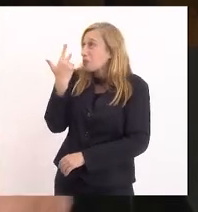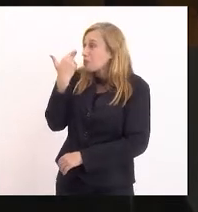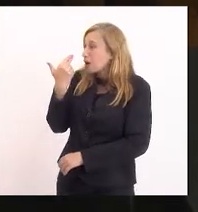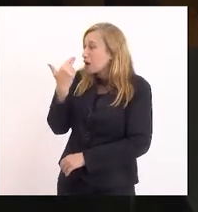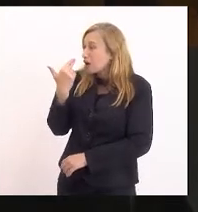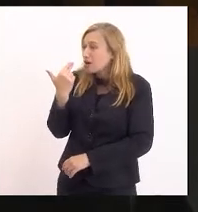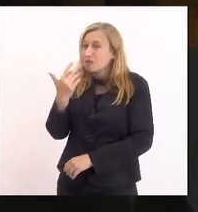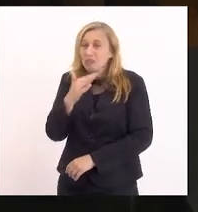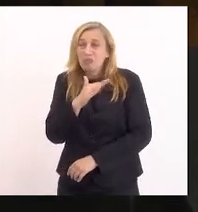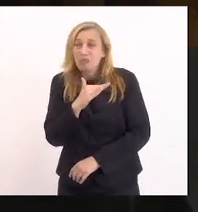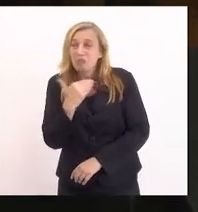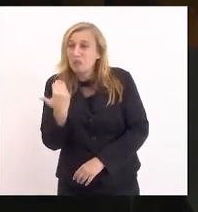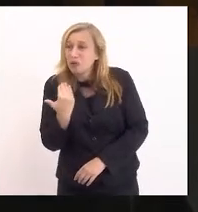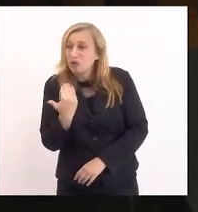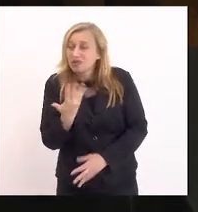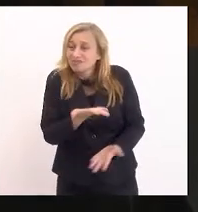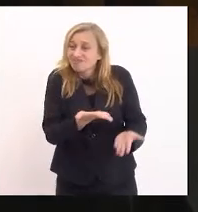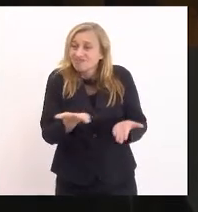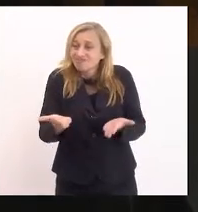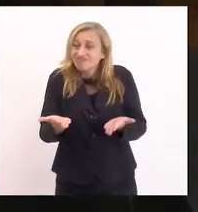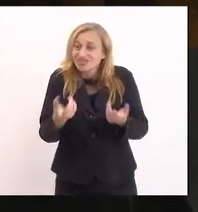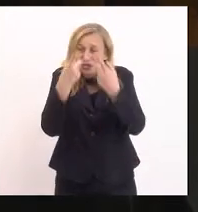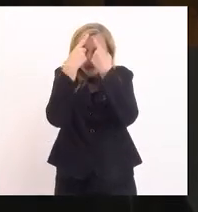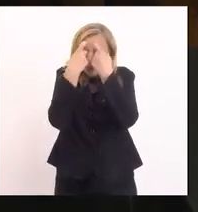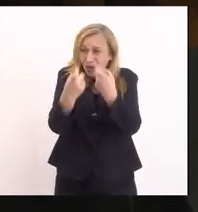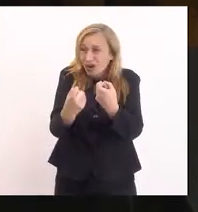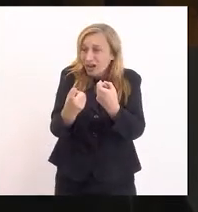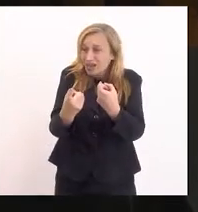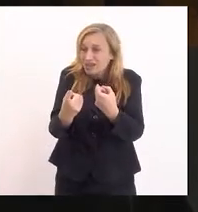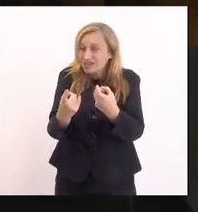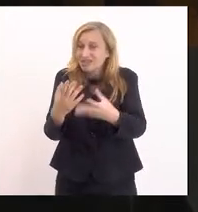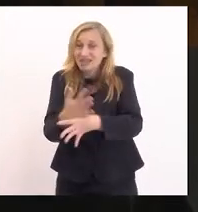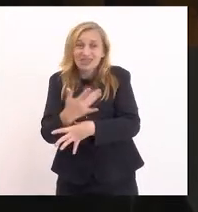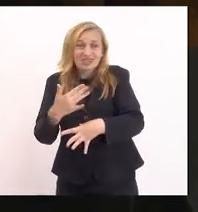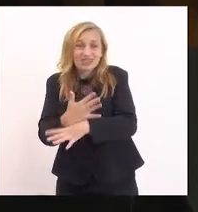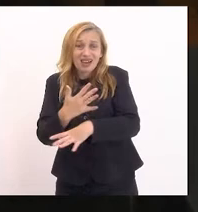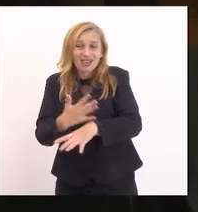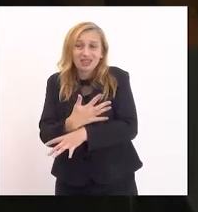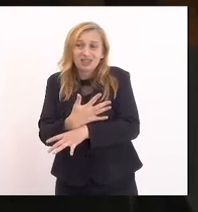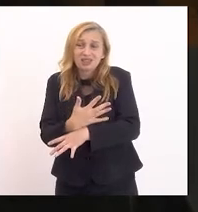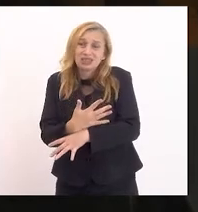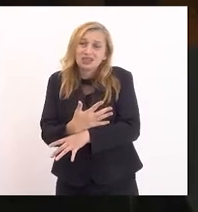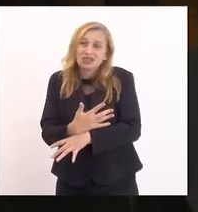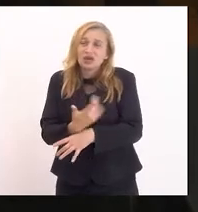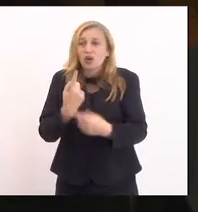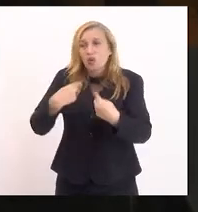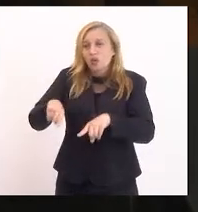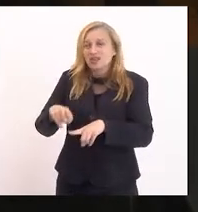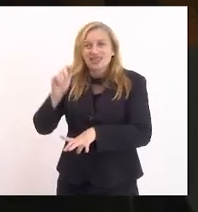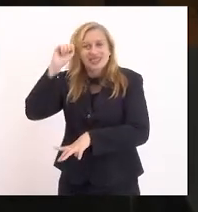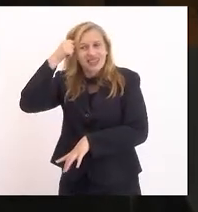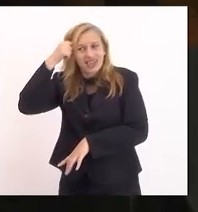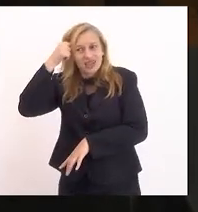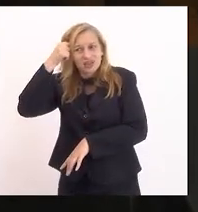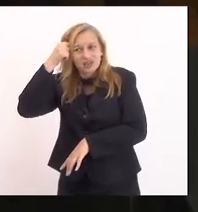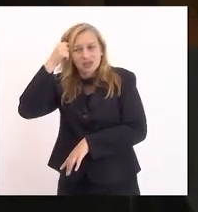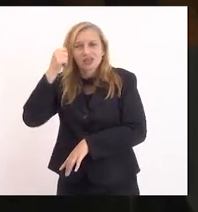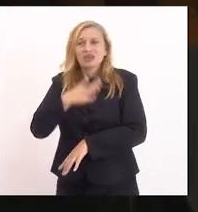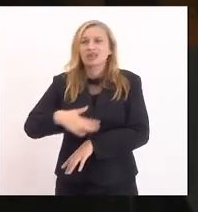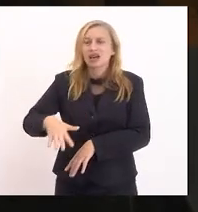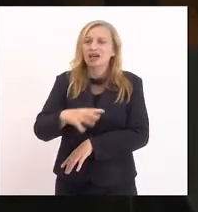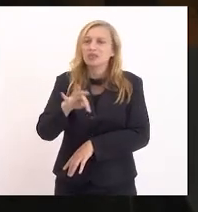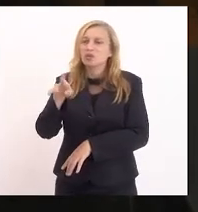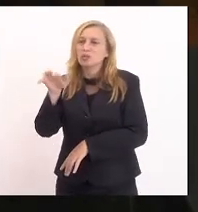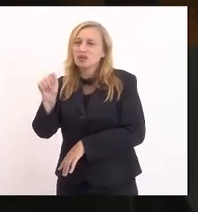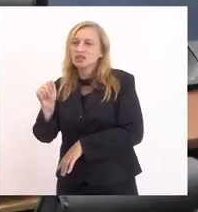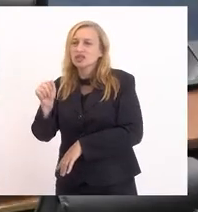banalização, esses episódios de violência urbana cotidiana, sobretudo, contra negros na região metropolitana do